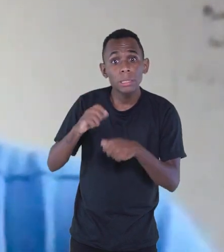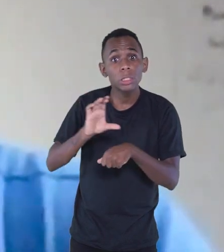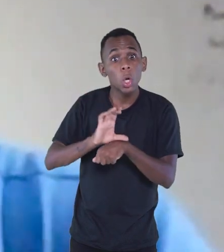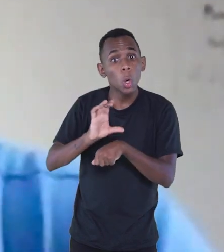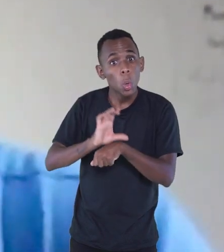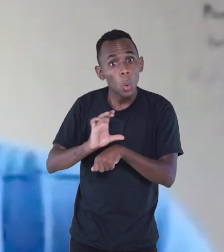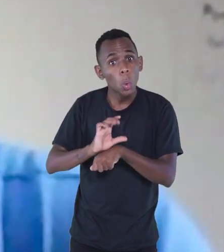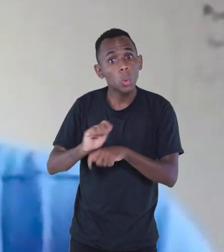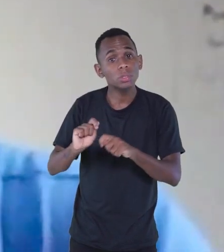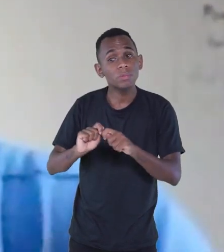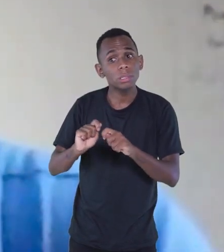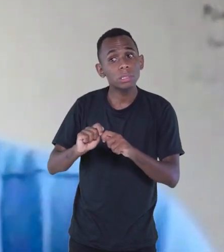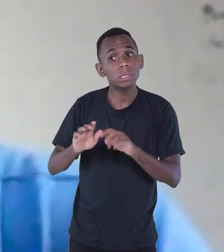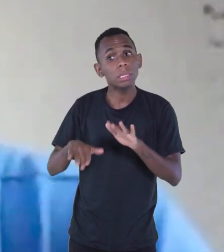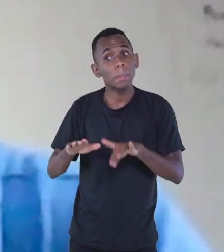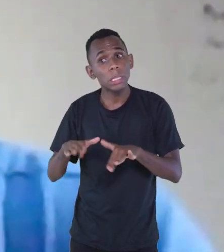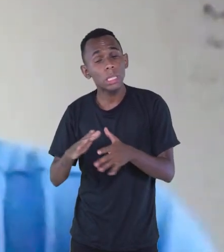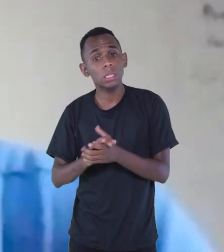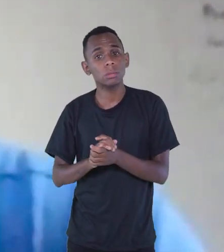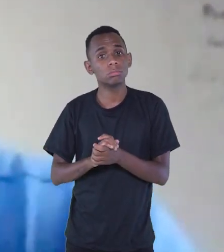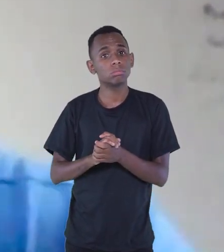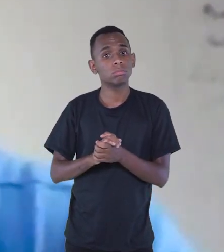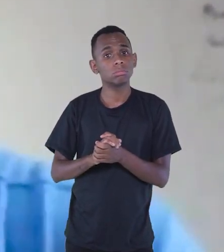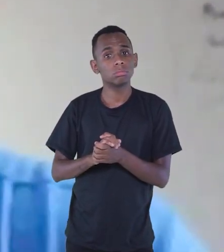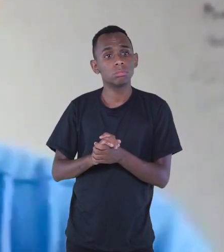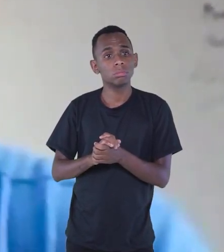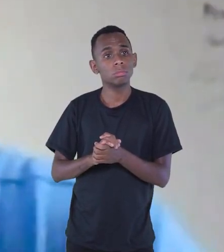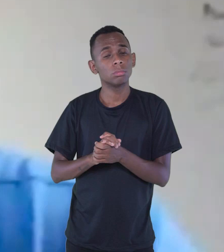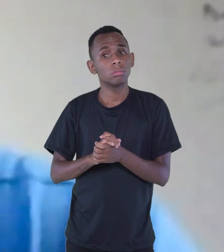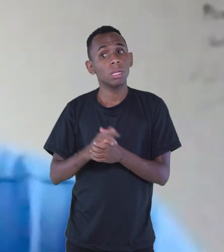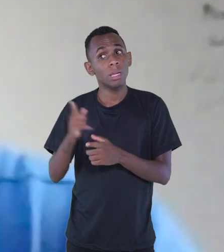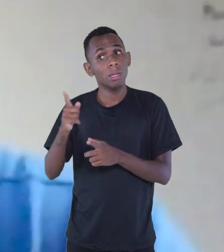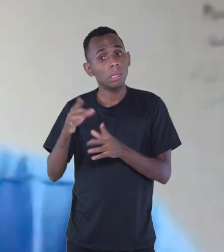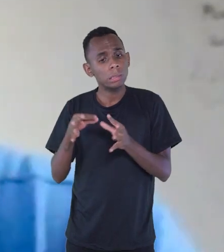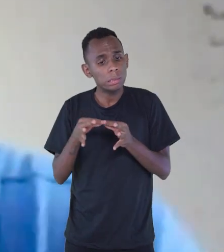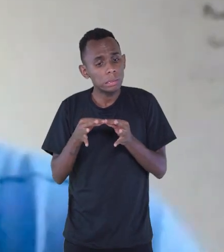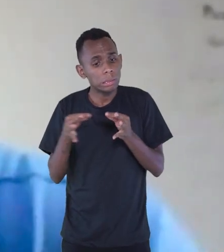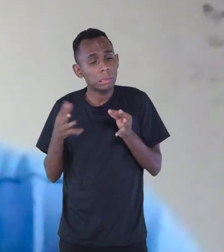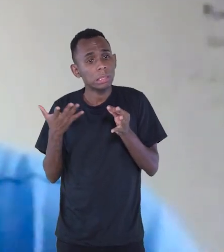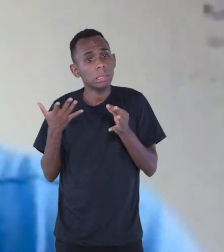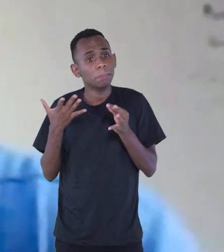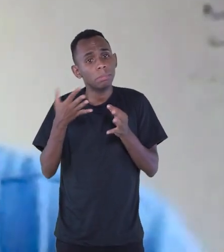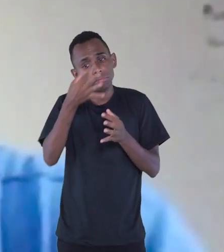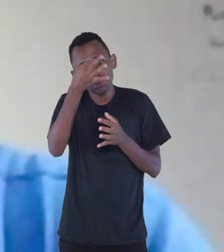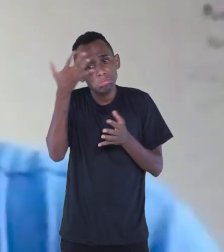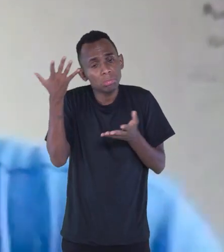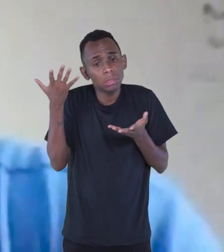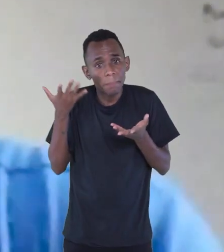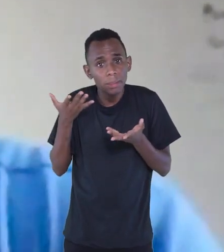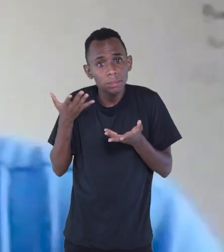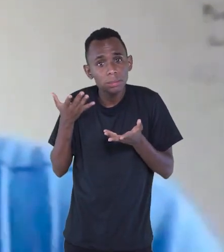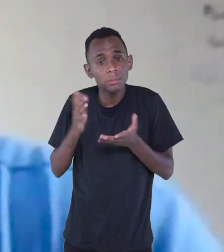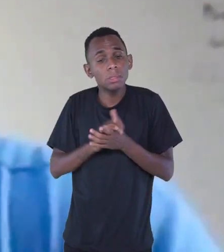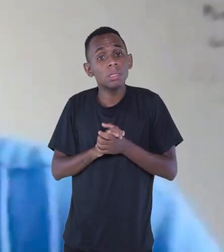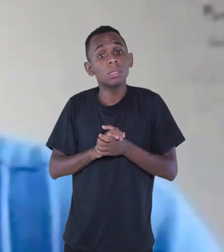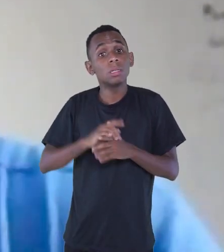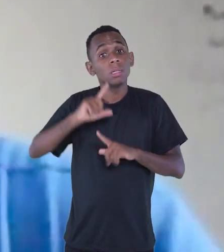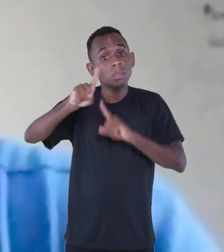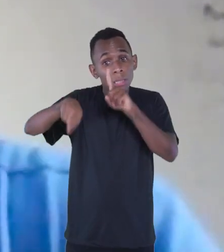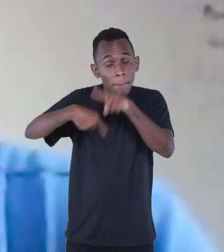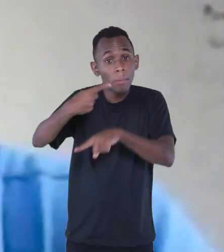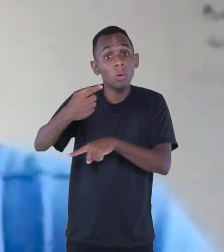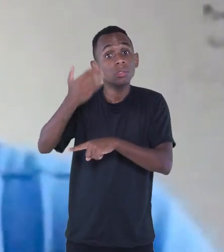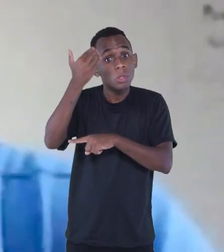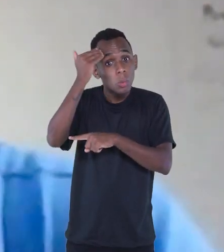curso, talvez. Mas se você... Não sei. Ele foi meio tímido. O Roberto tem essas coisas. E depois eu